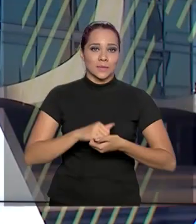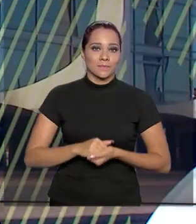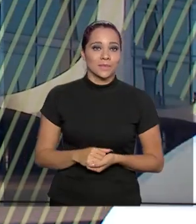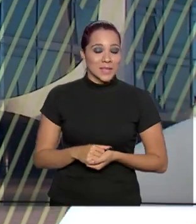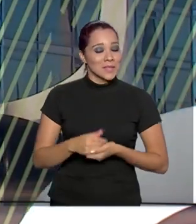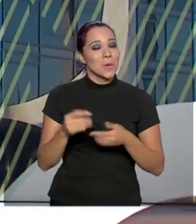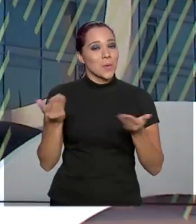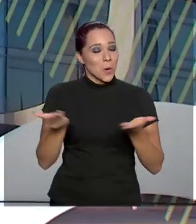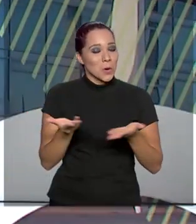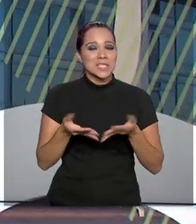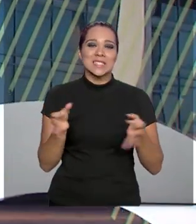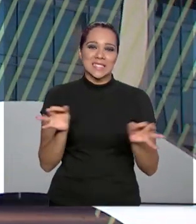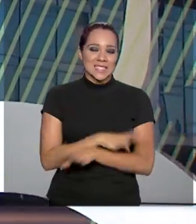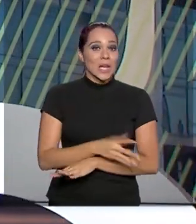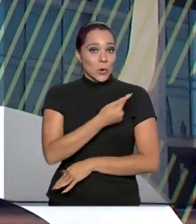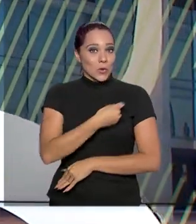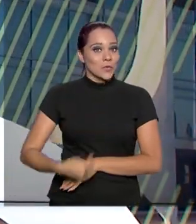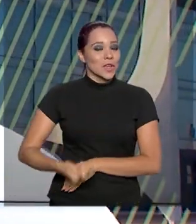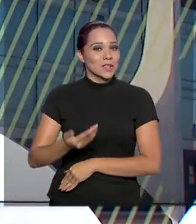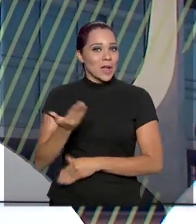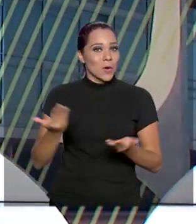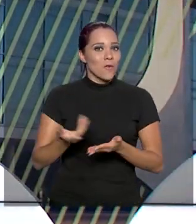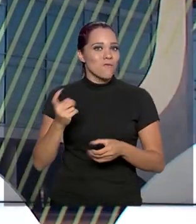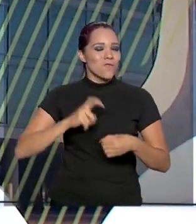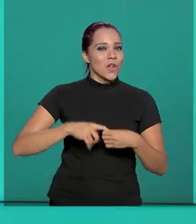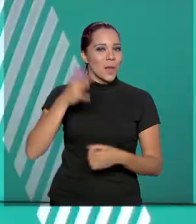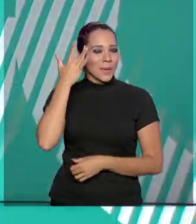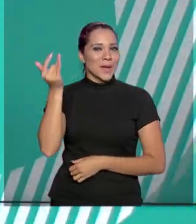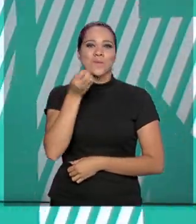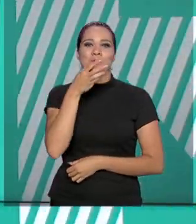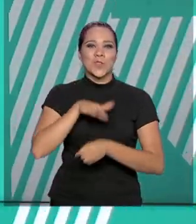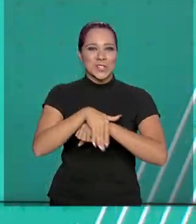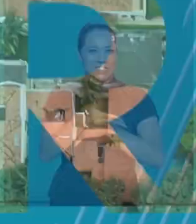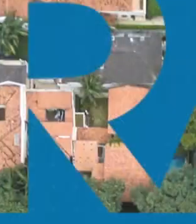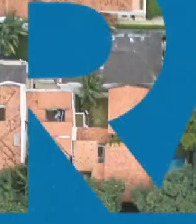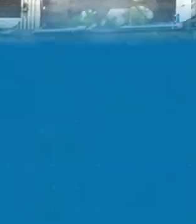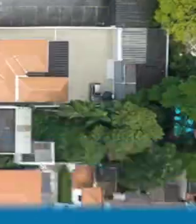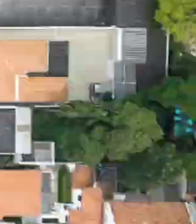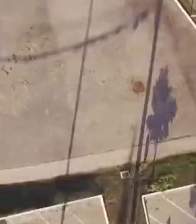A gente fica por aqui. E o governo agora volta amanhã. Boa noite para você.